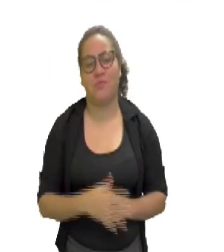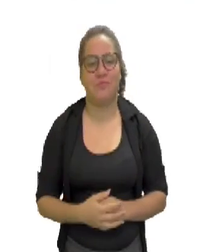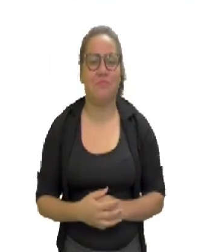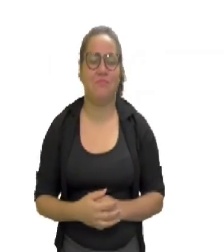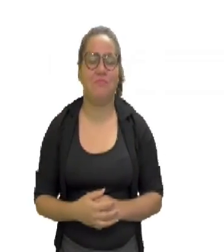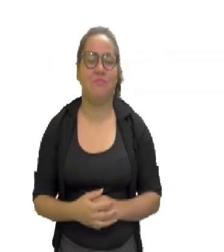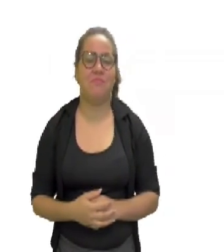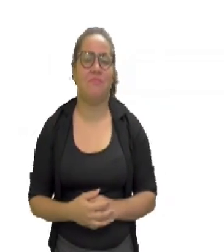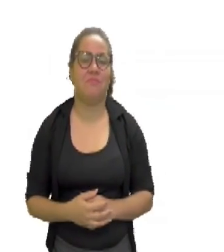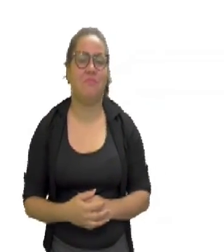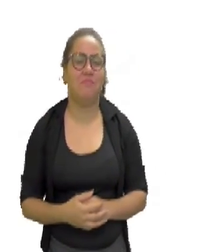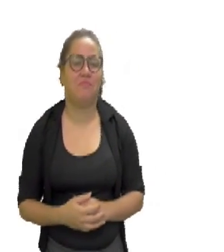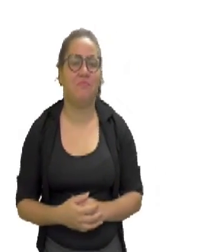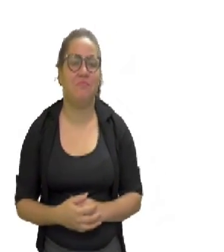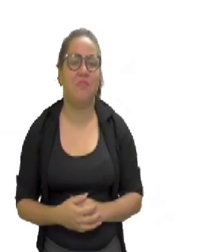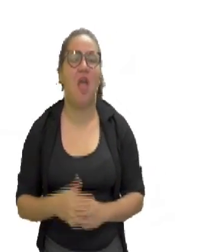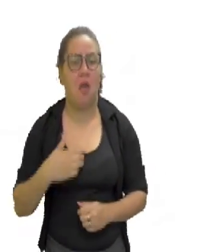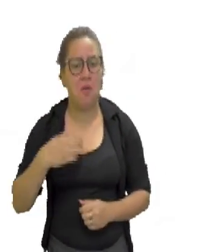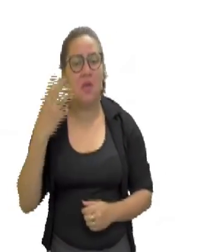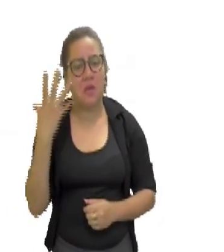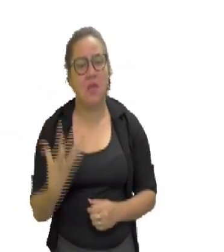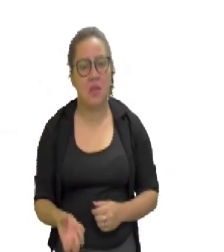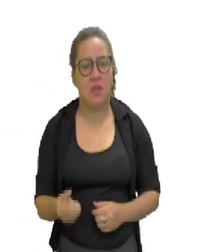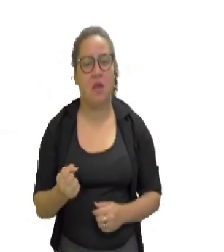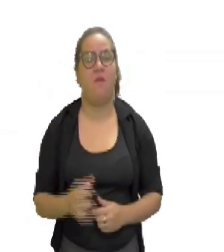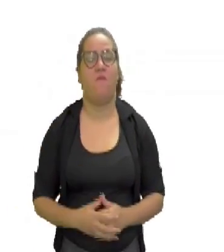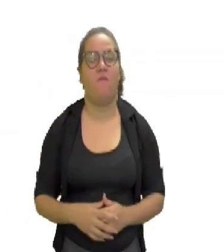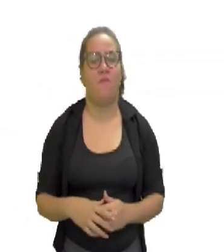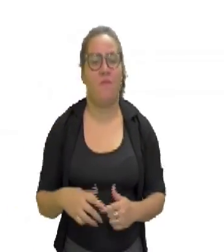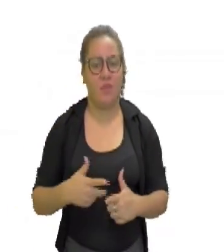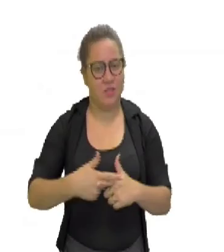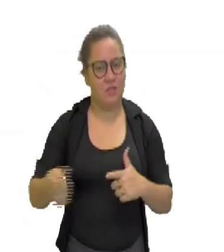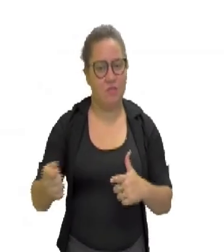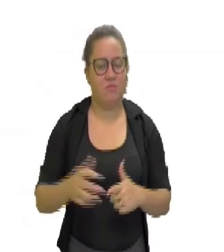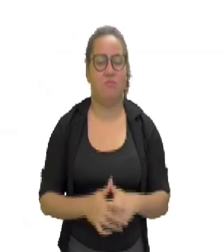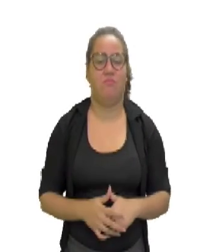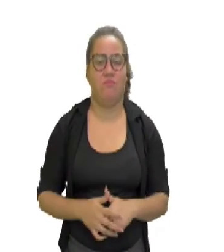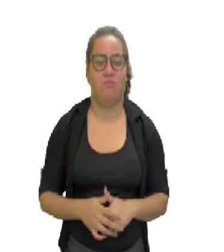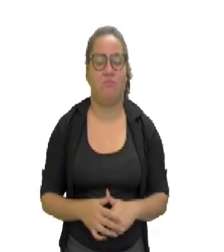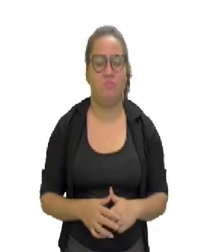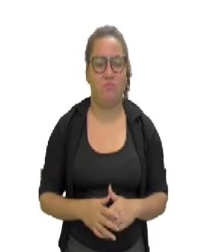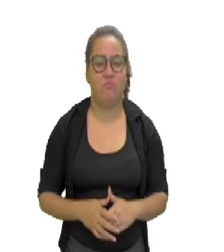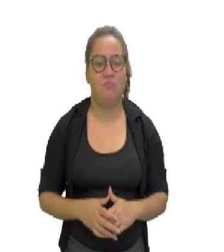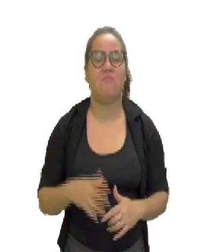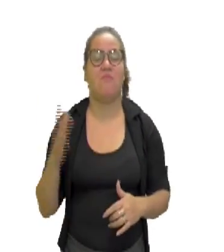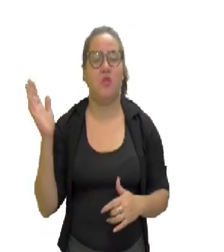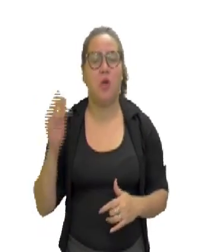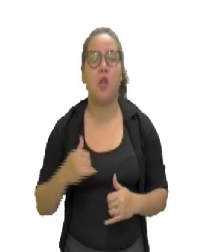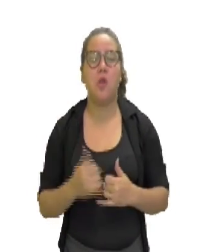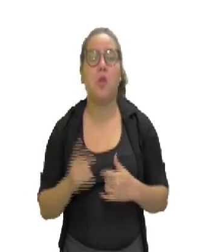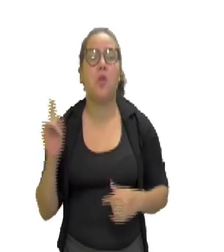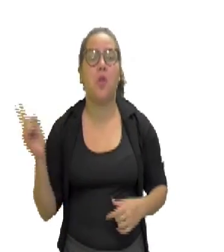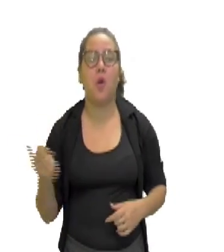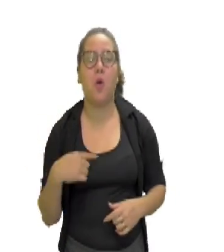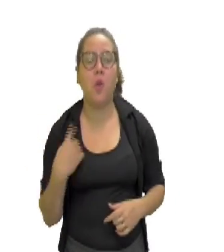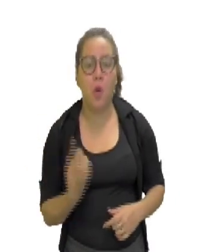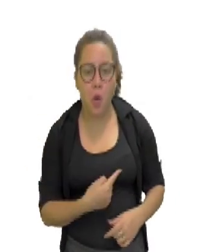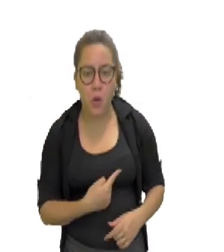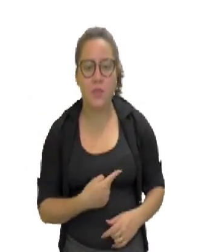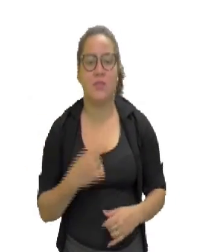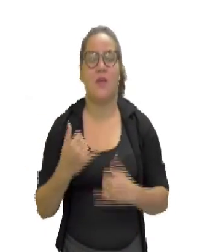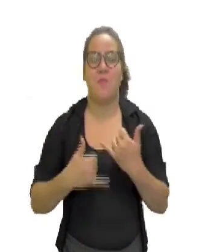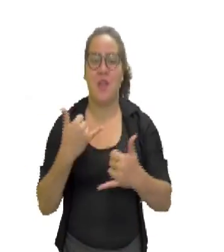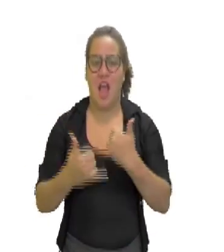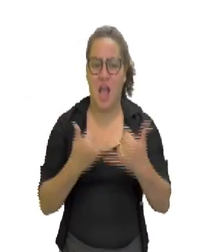Ai, meu Deus. Eu queria ter ganhado, né? Mas não deu certo. Mas, galera, essa aí foi a nossa brincadeira de hoje, pra você se